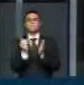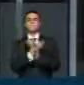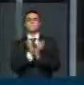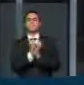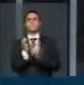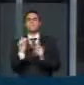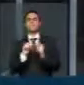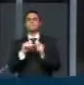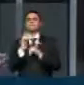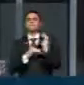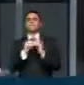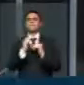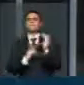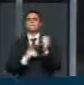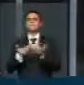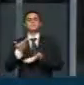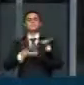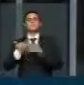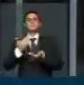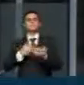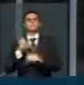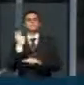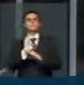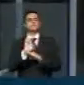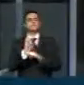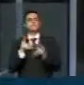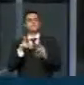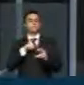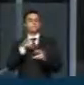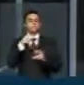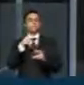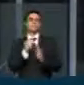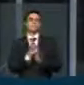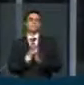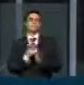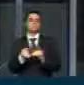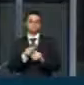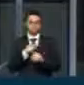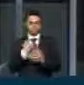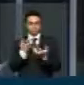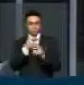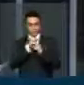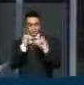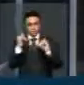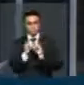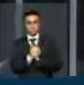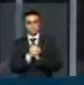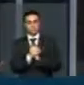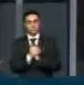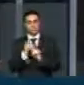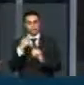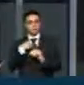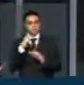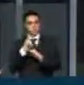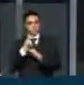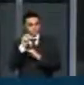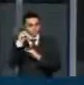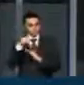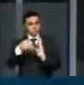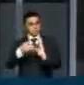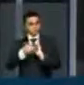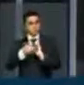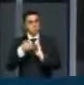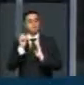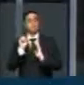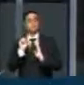integrativas estaduais, como temos aqui nessa Casa a nossa frente parlamentar. Também dizer que defendo aqui nessa Casa também